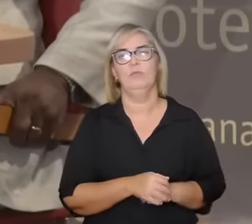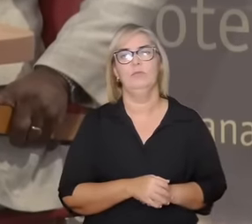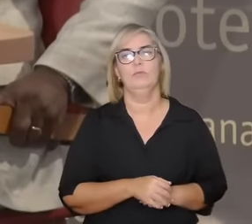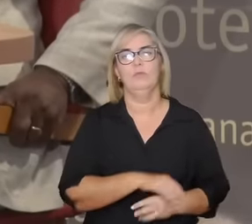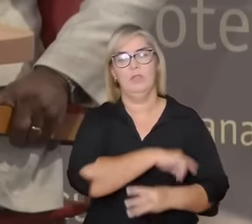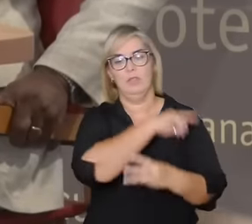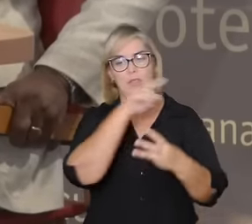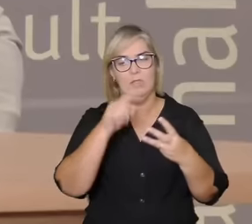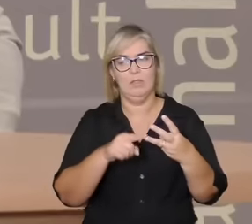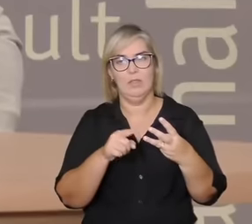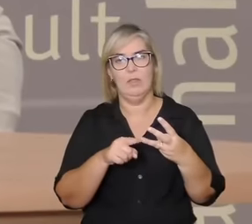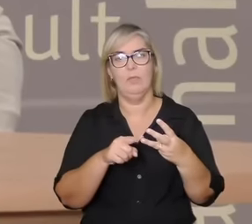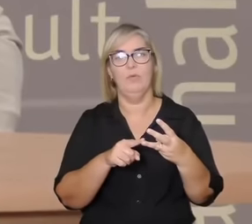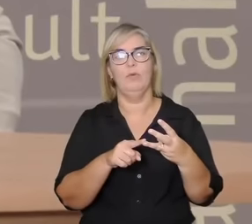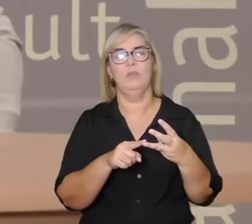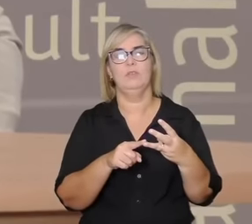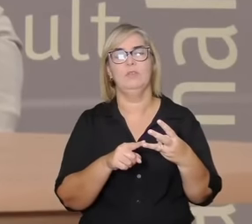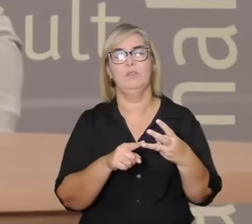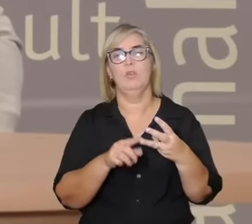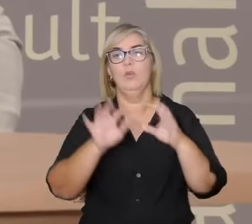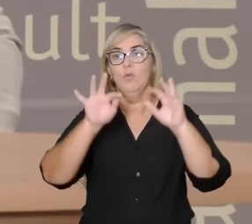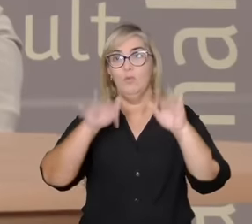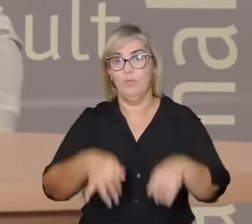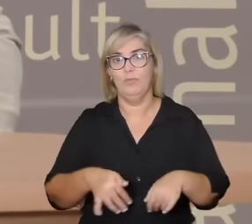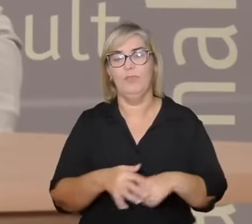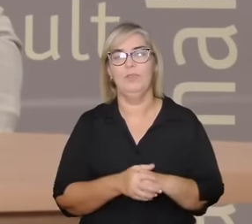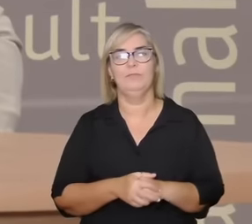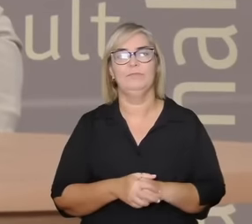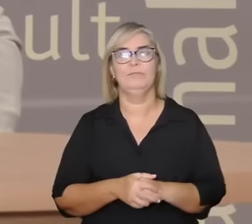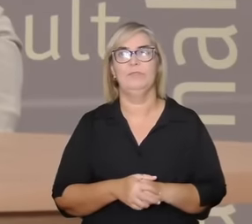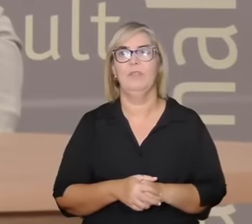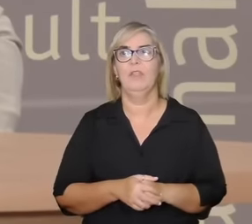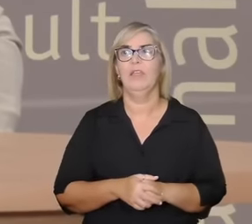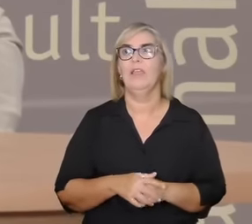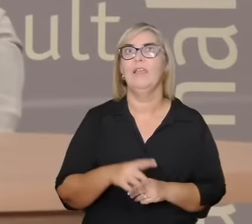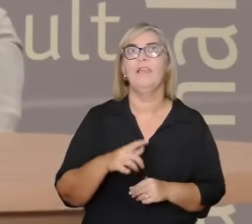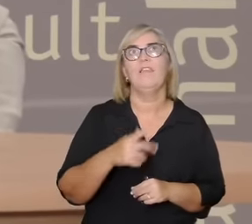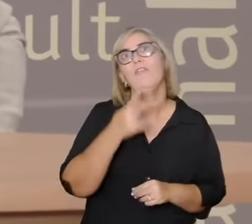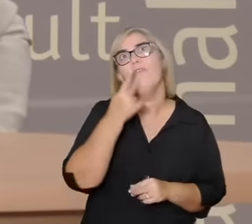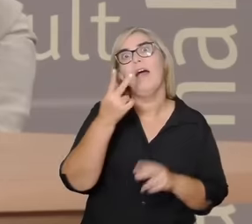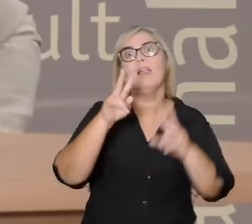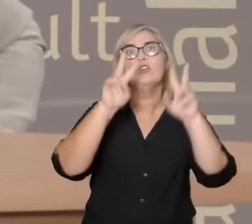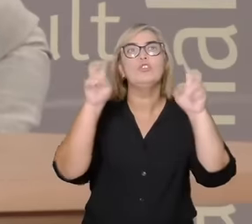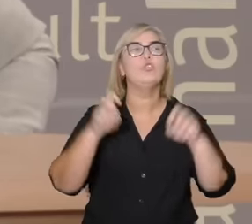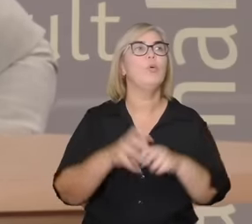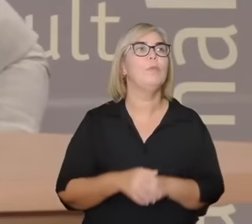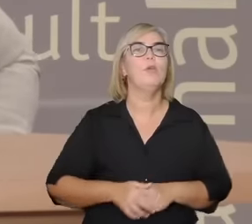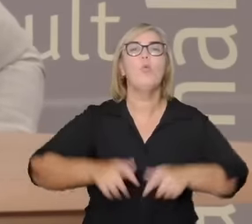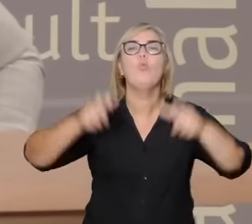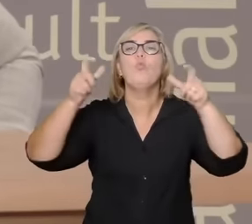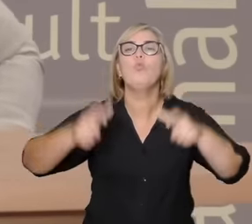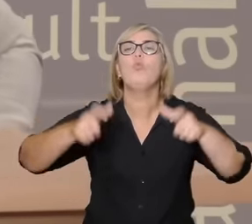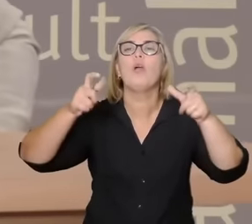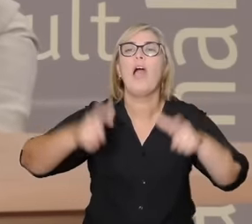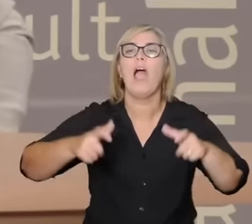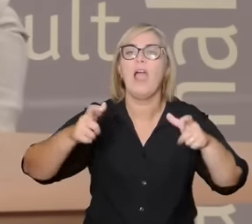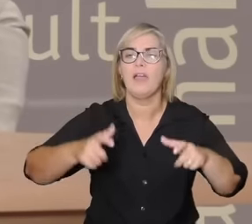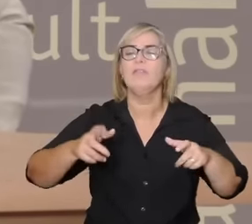uma apoteose no paraíso né numa terra prometida tem uma terra prometida a alcançada